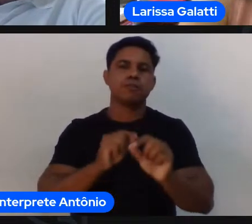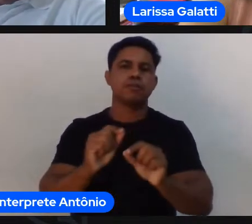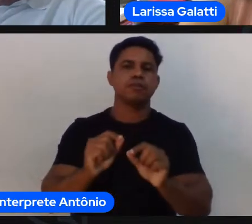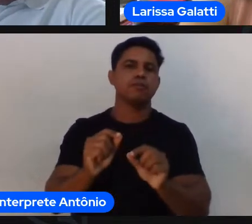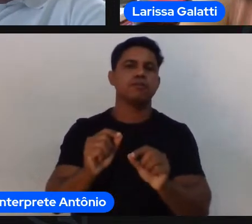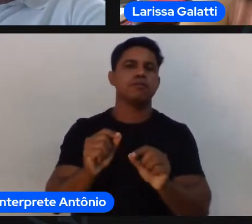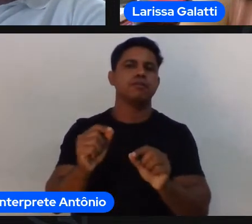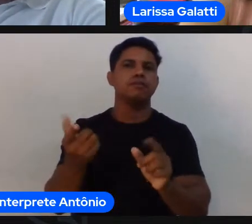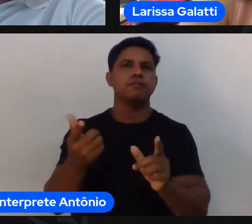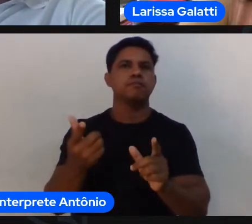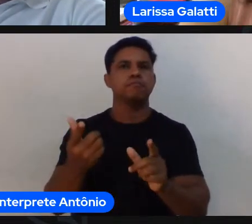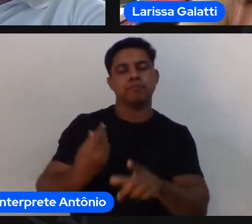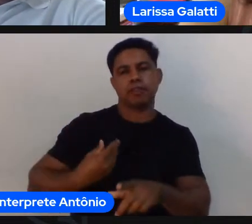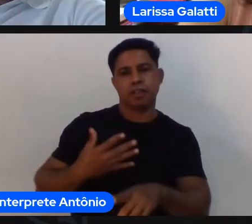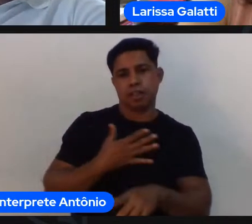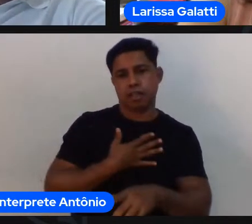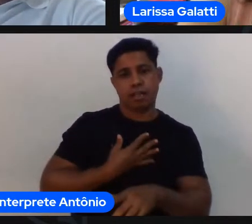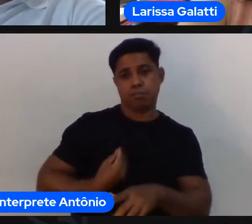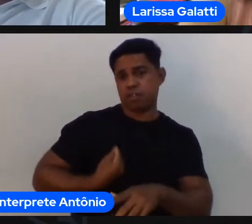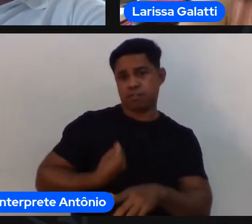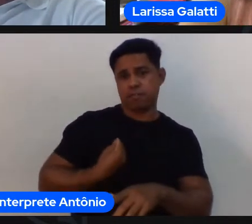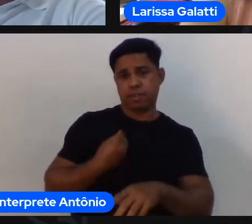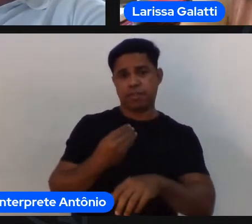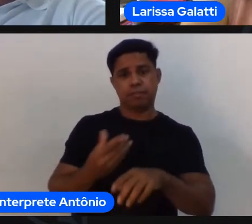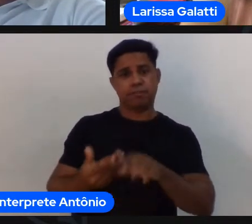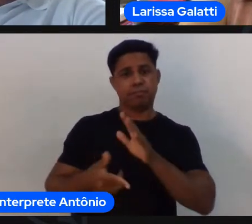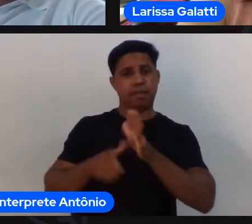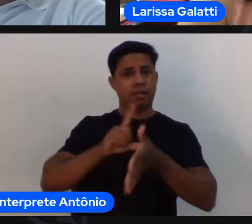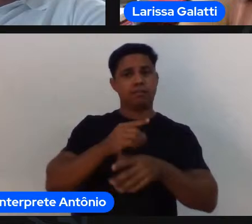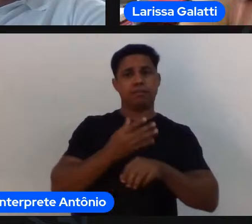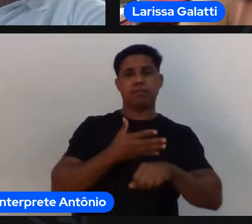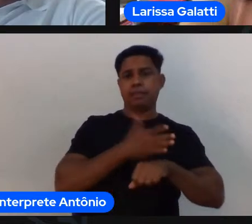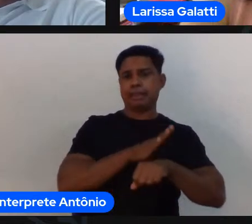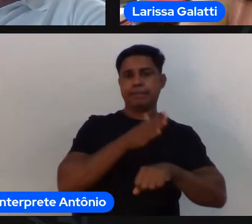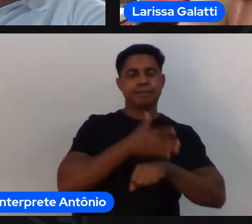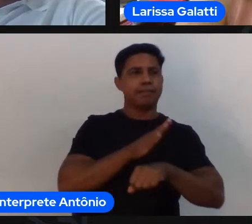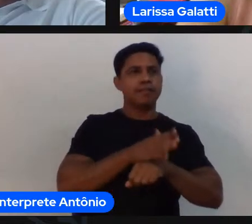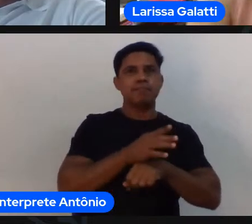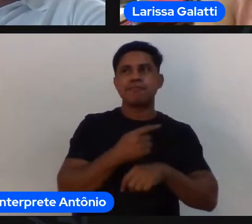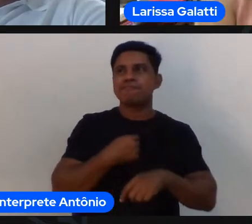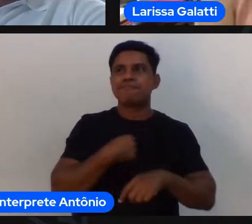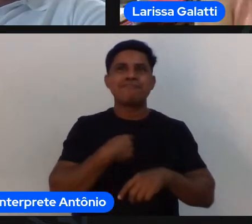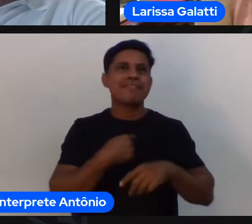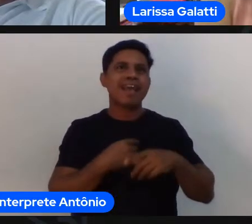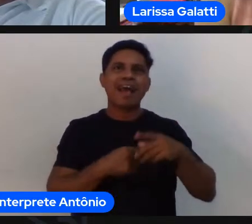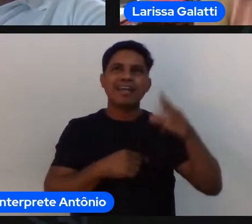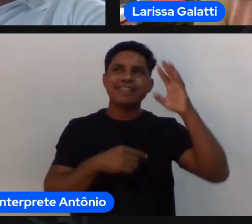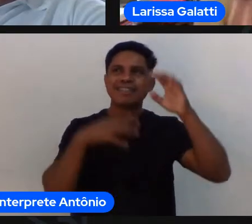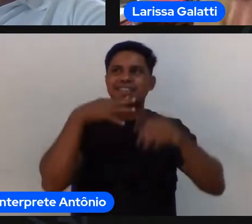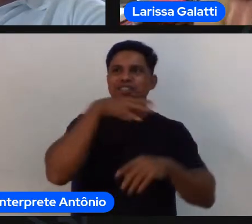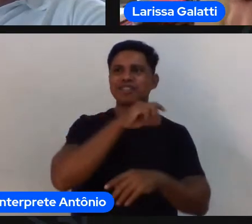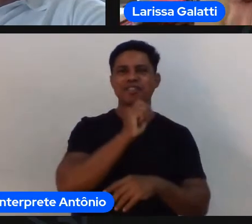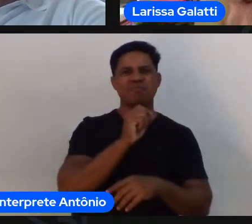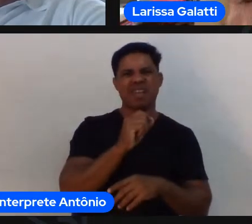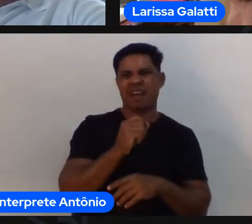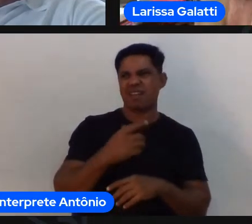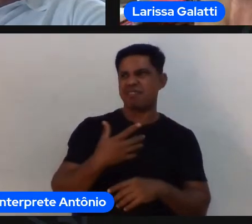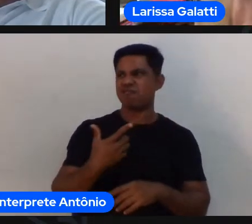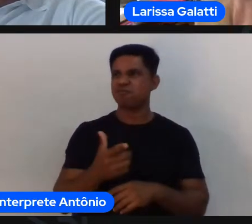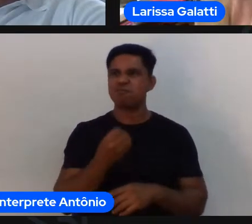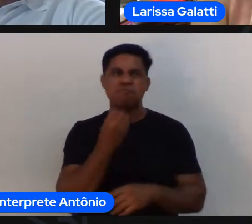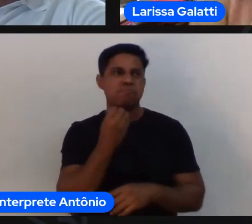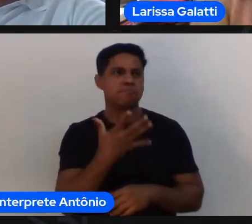de treinador e que eu achava que eu tava arrasando né porque eu tinha trazido oito grandes nomes os alunos acharam a disciplina sensacional